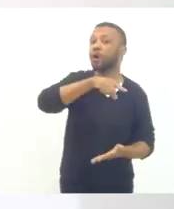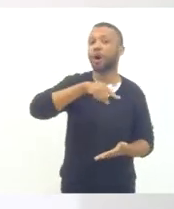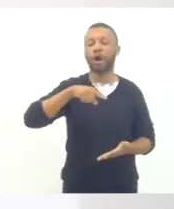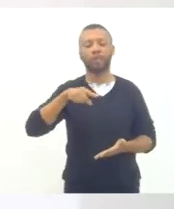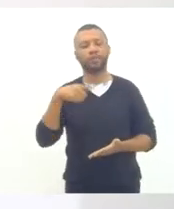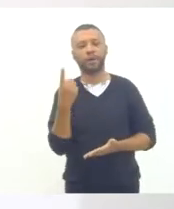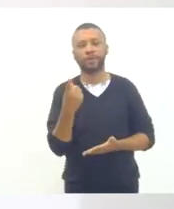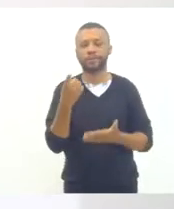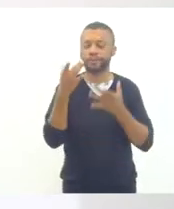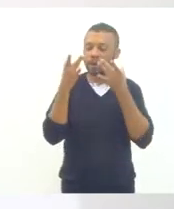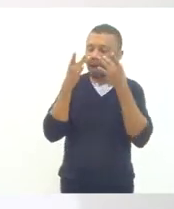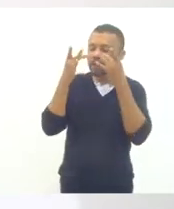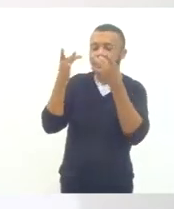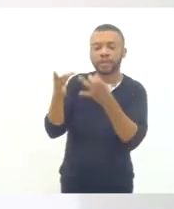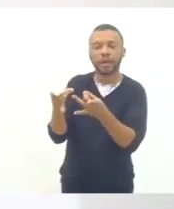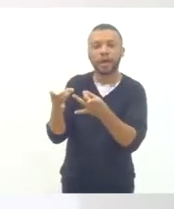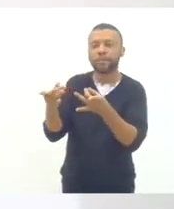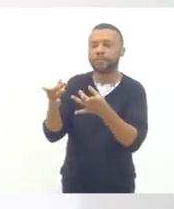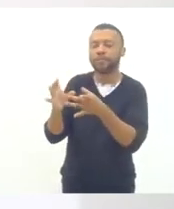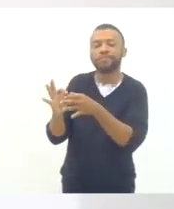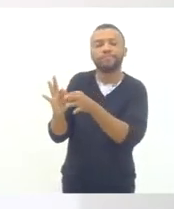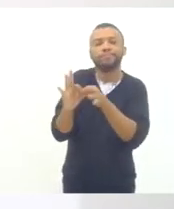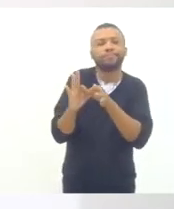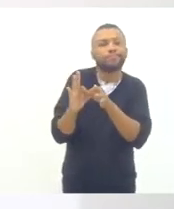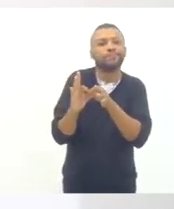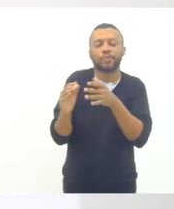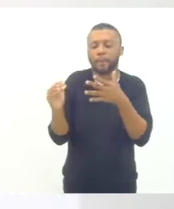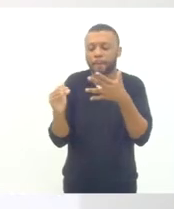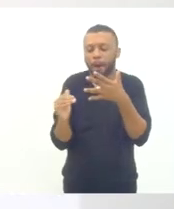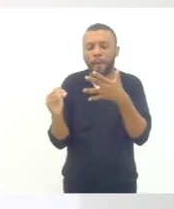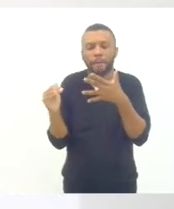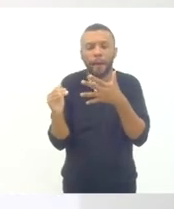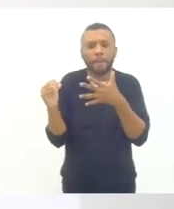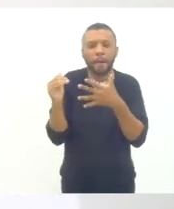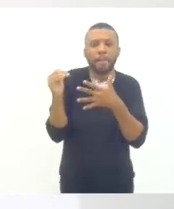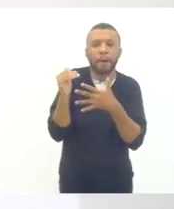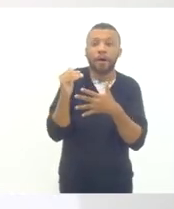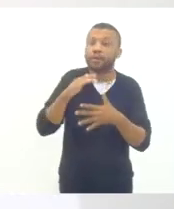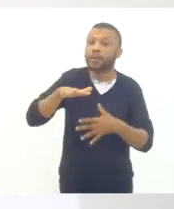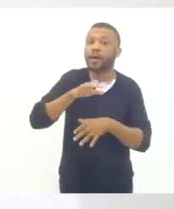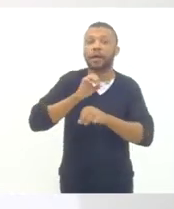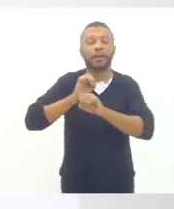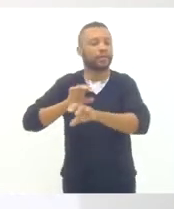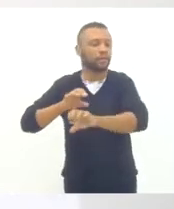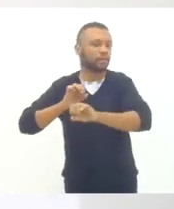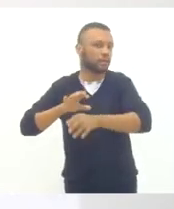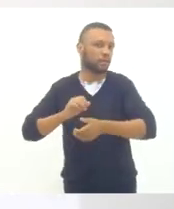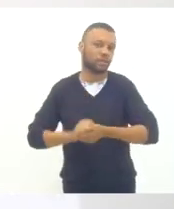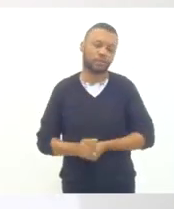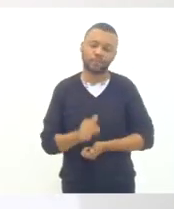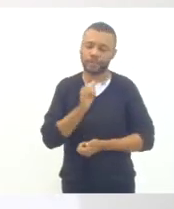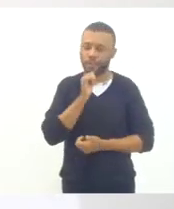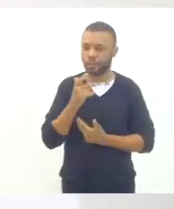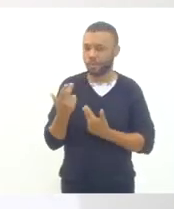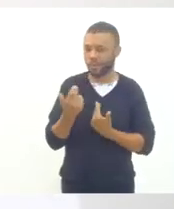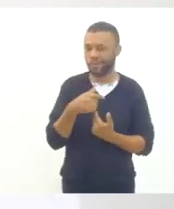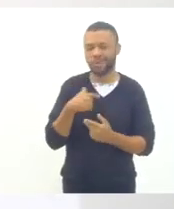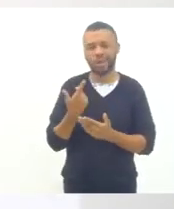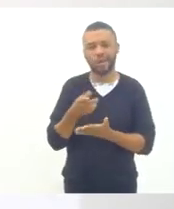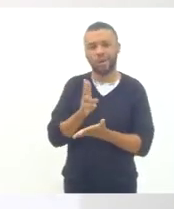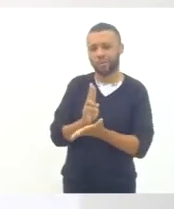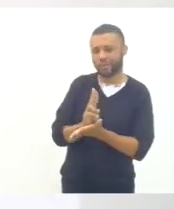importarmos, todos nós, em todos os níveis da educação, seja no nosso caso, que estamos